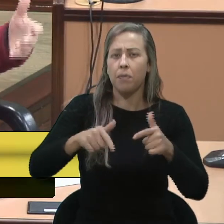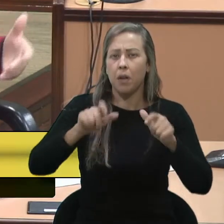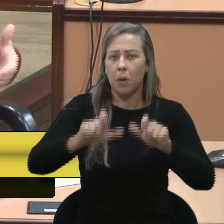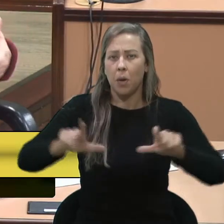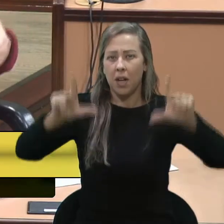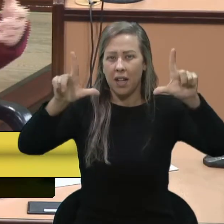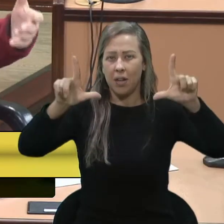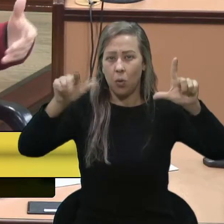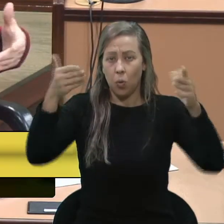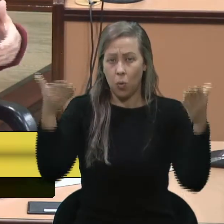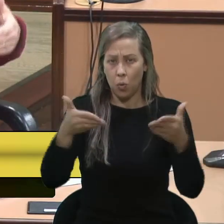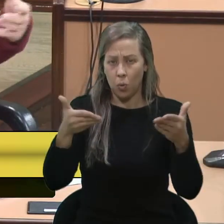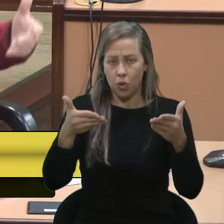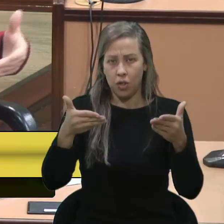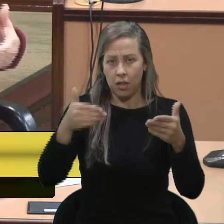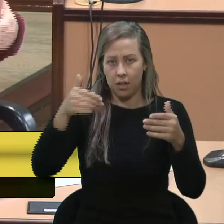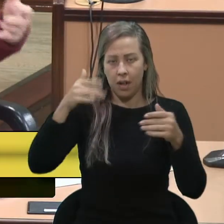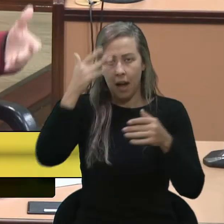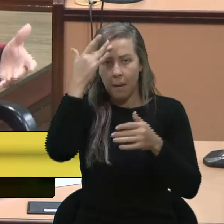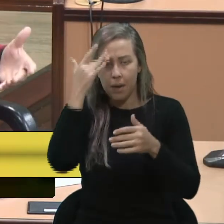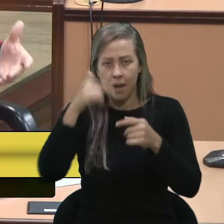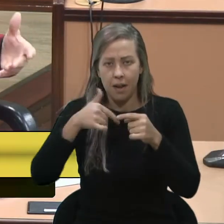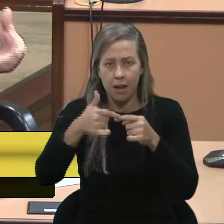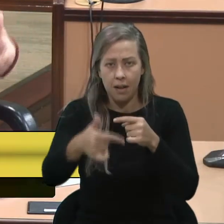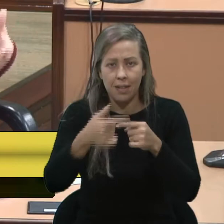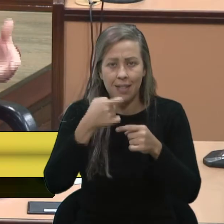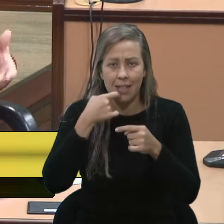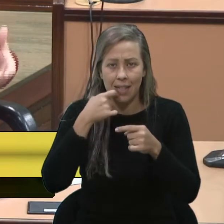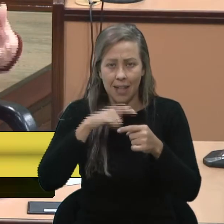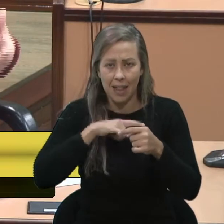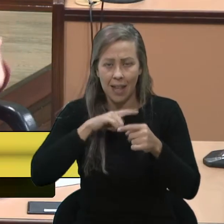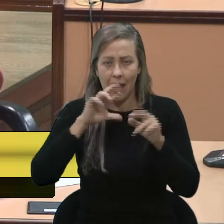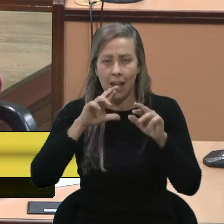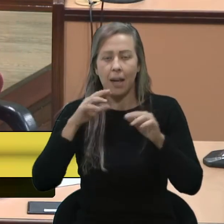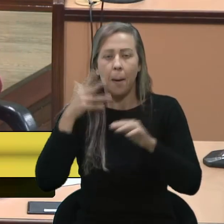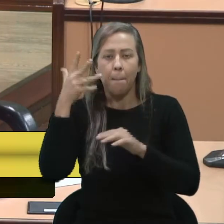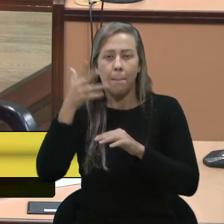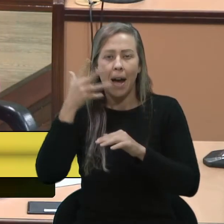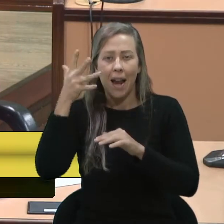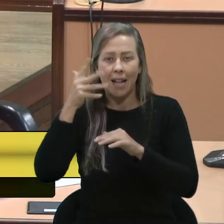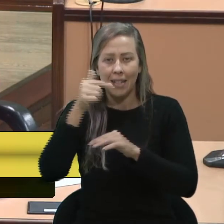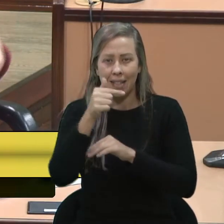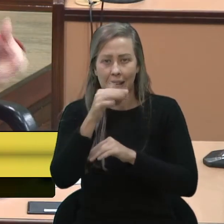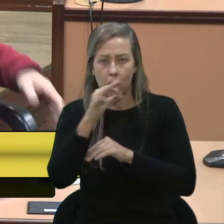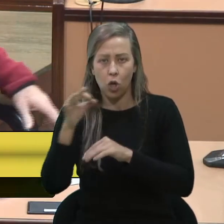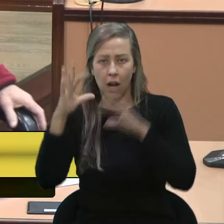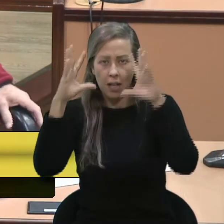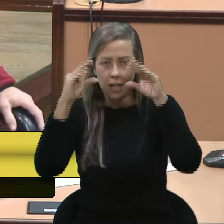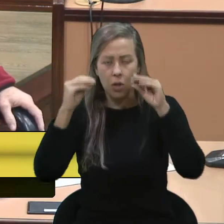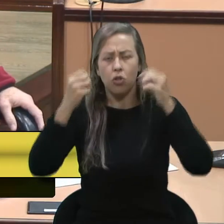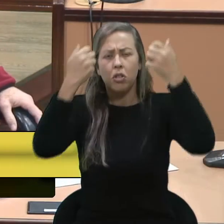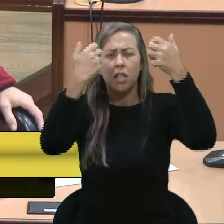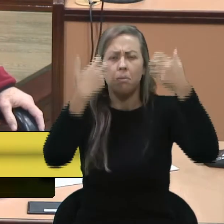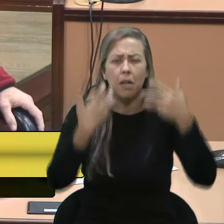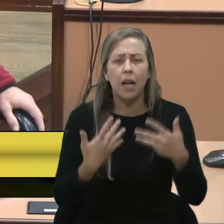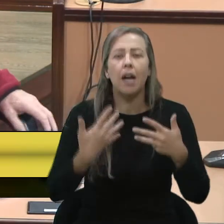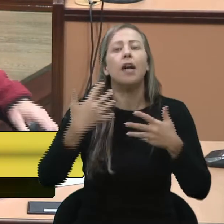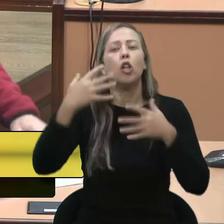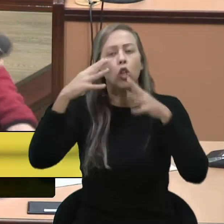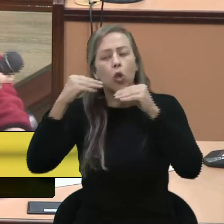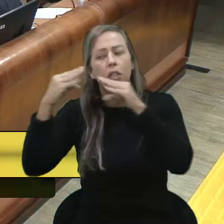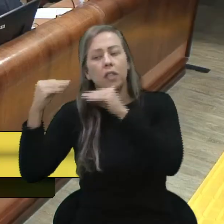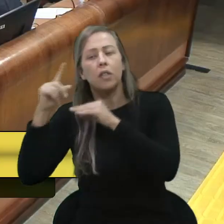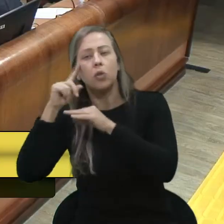com esse grupo renomado de palestrantes, com certeza, o aproveitamento para nós, vereadores, e para a sociedade será muito importante.